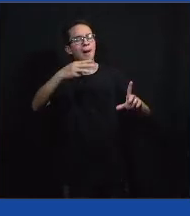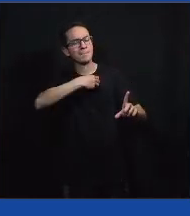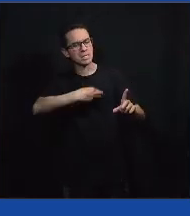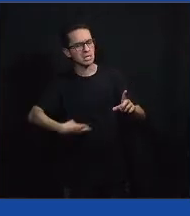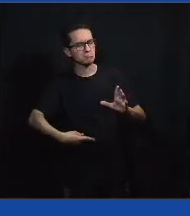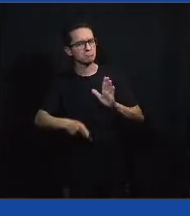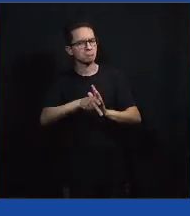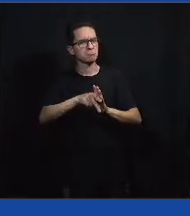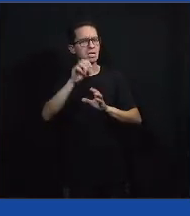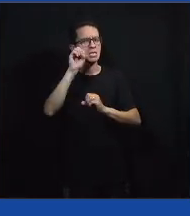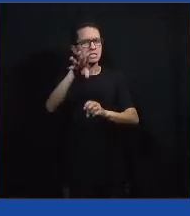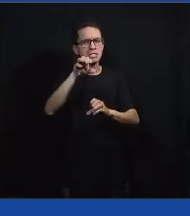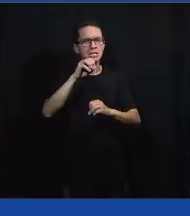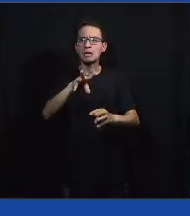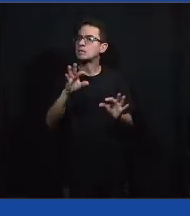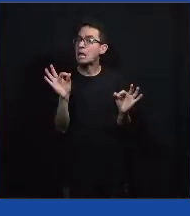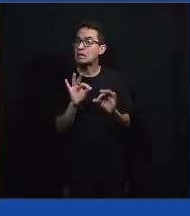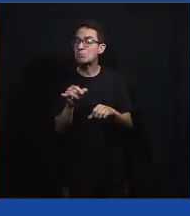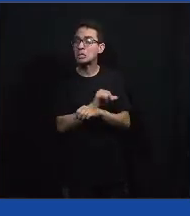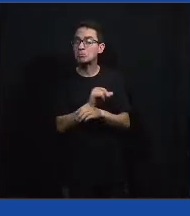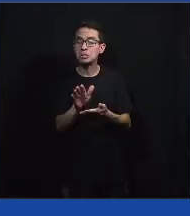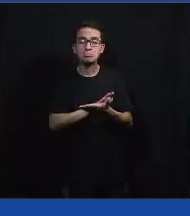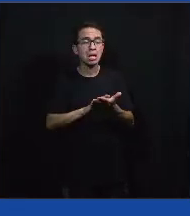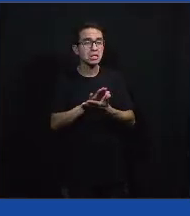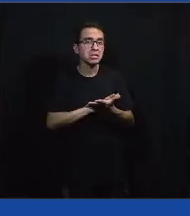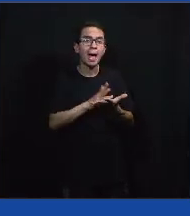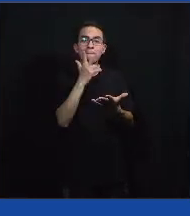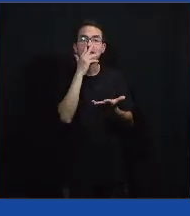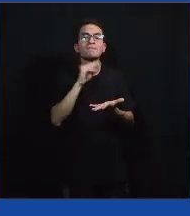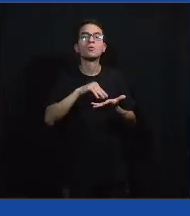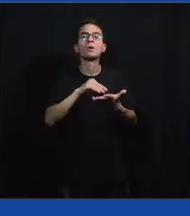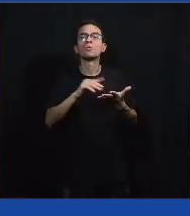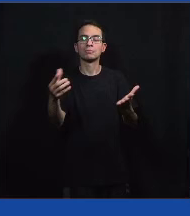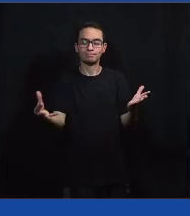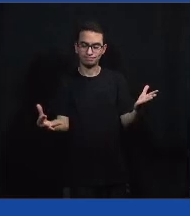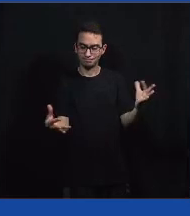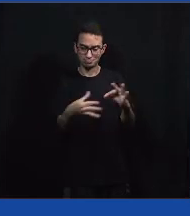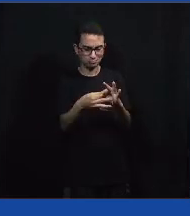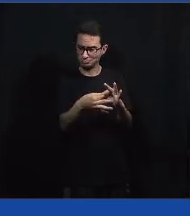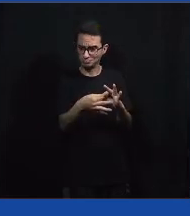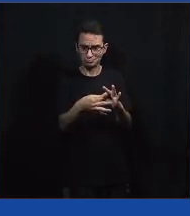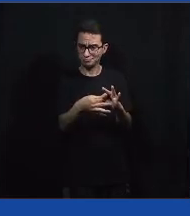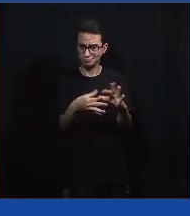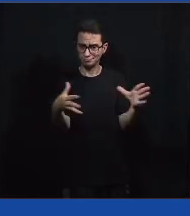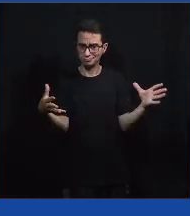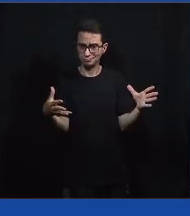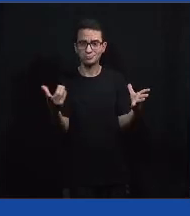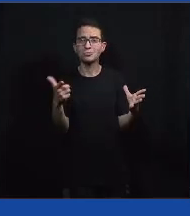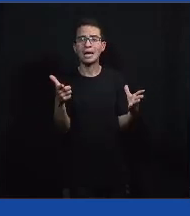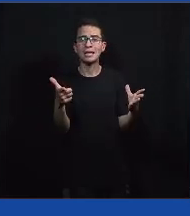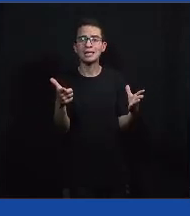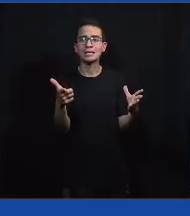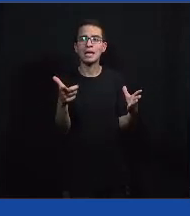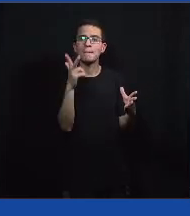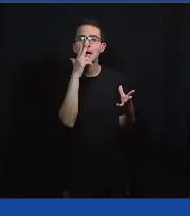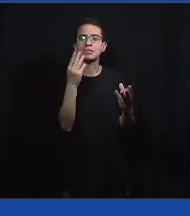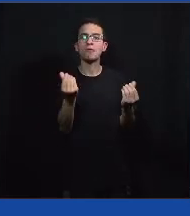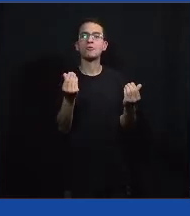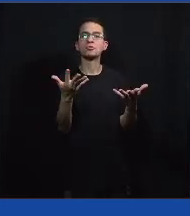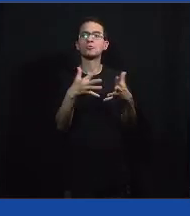planejando, parece que não existe uma coisa integrada entre o governo na área de educação. Eu não